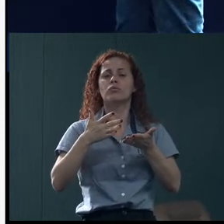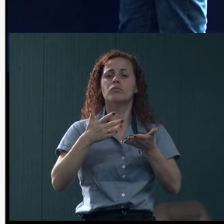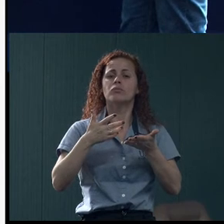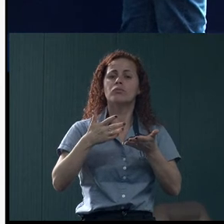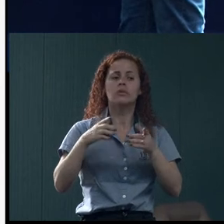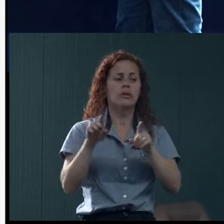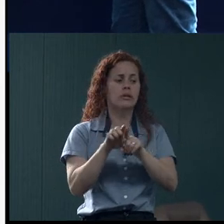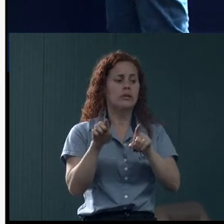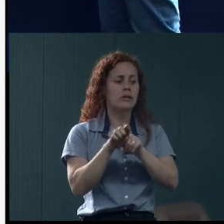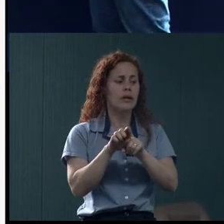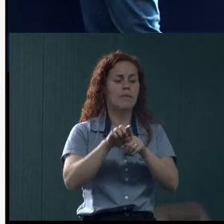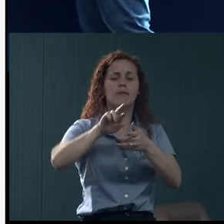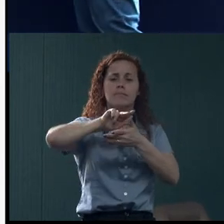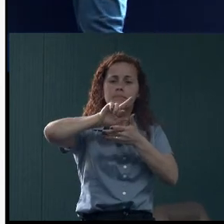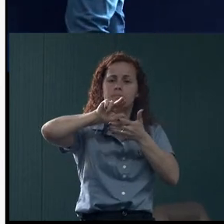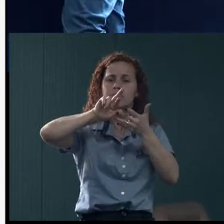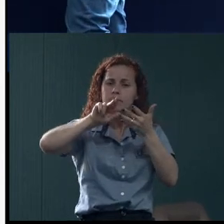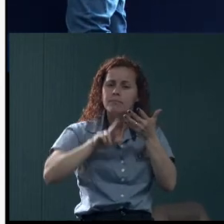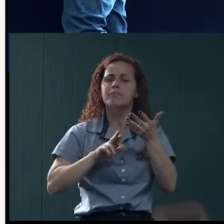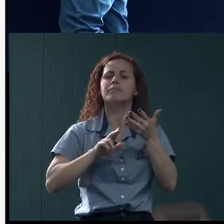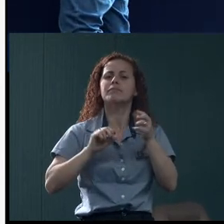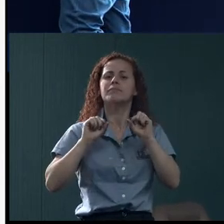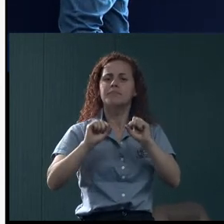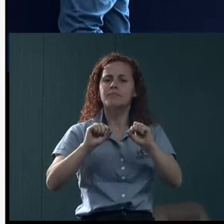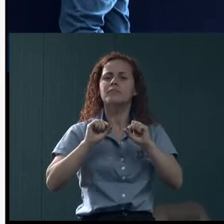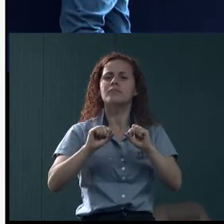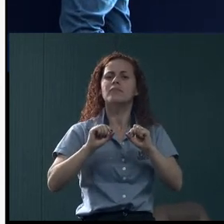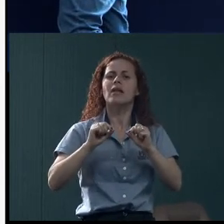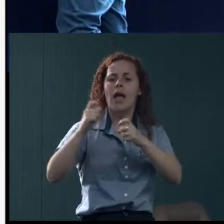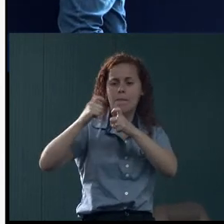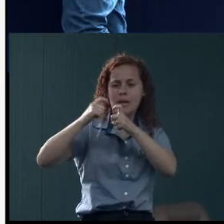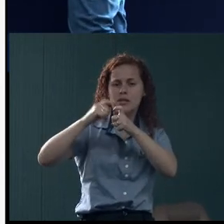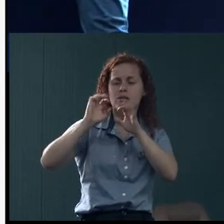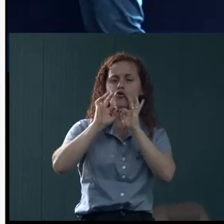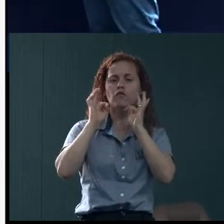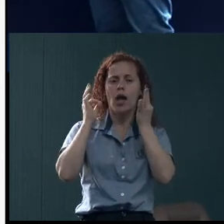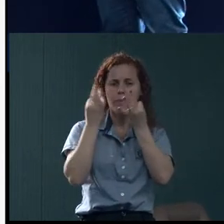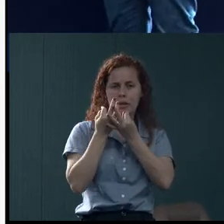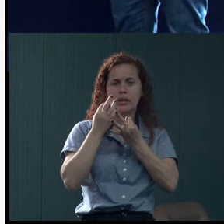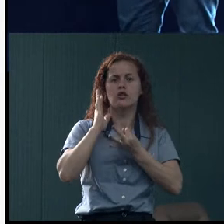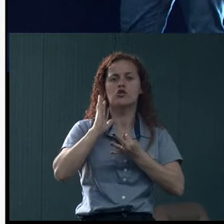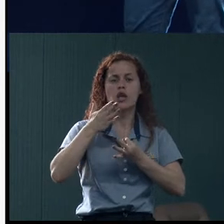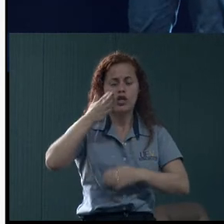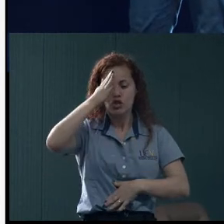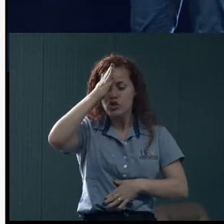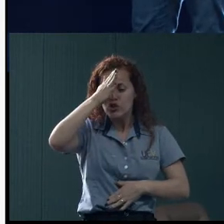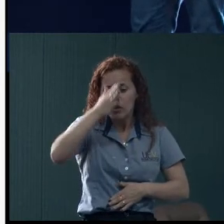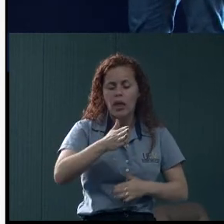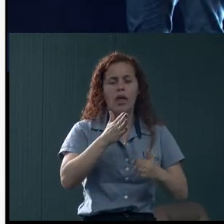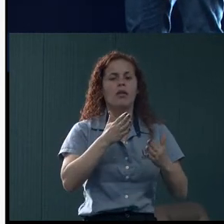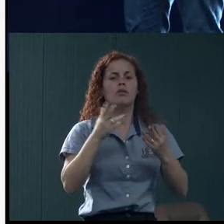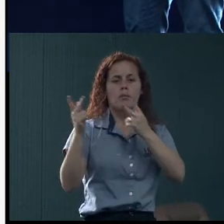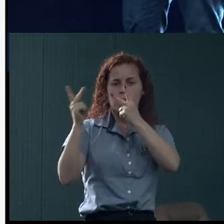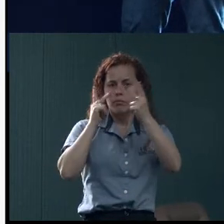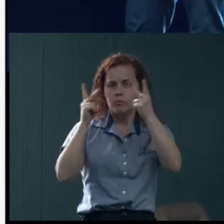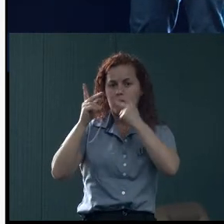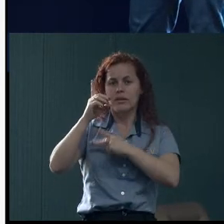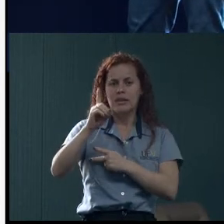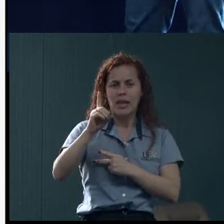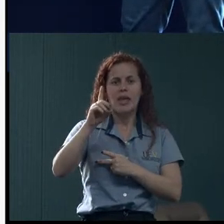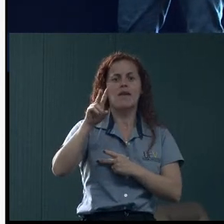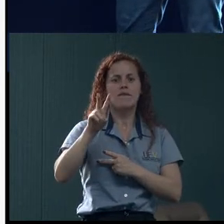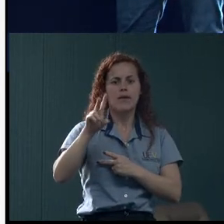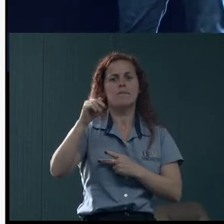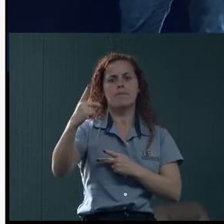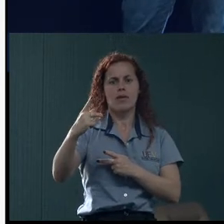os efeitos adversos são intensos. A medicina de família já está em porta para encaminhar direto para o psiquiatra na DVP, sem o menino